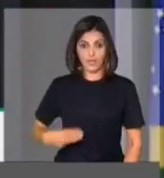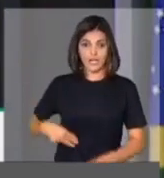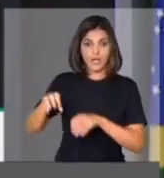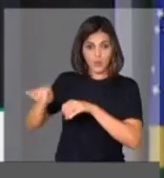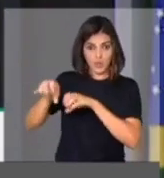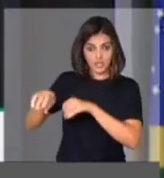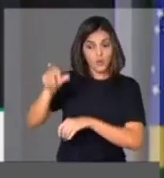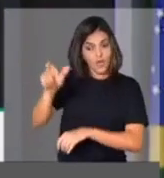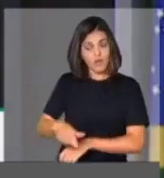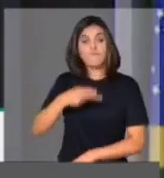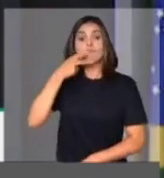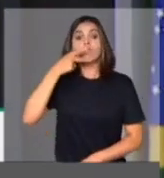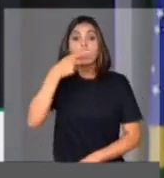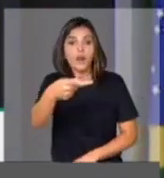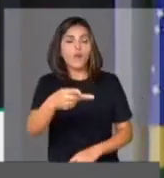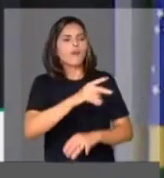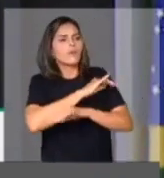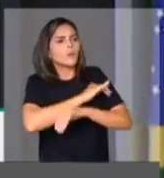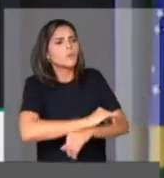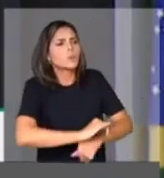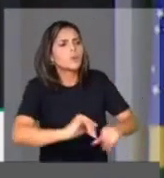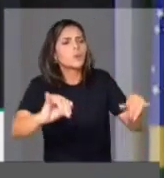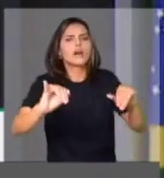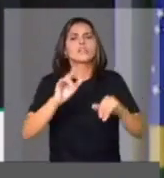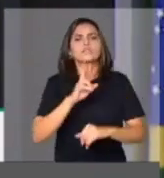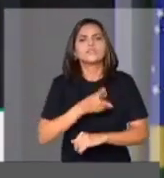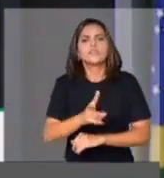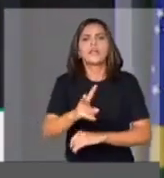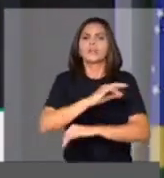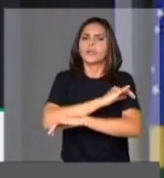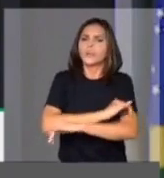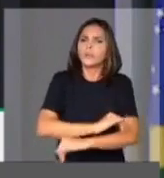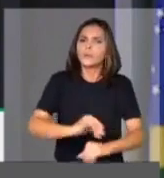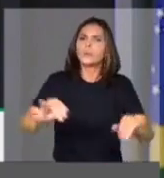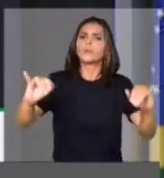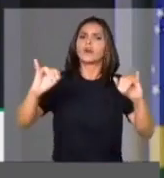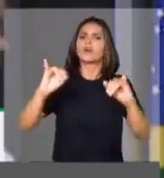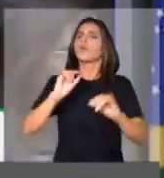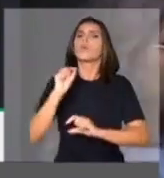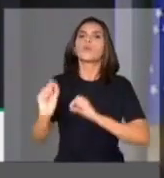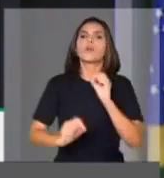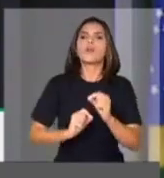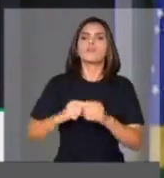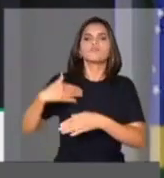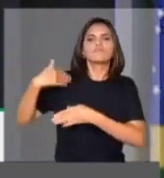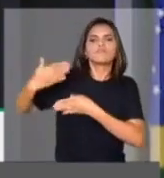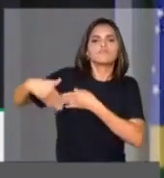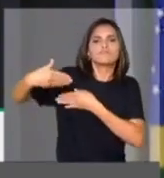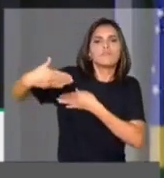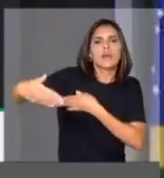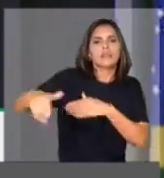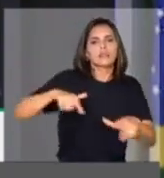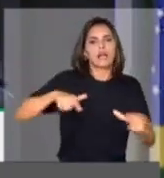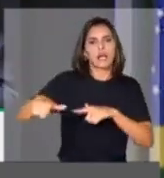Tem feito à imprensa e tem sempre comunicado os primeiros passos da sua gestão.